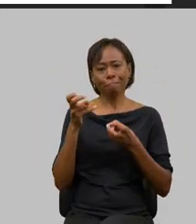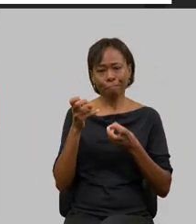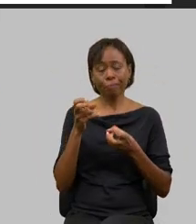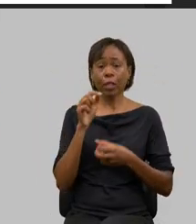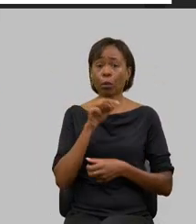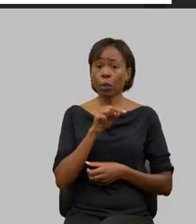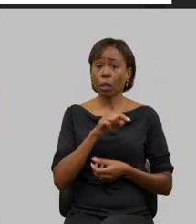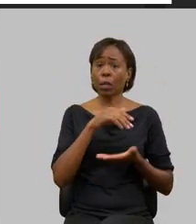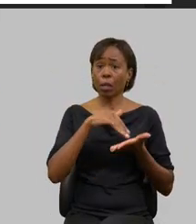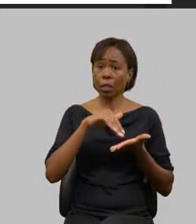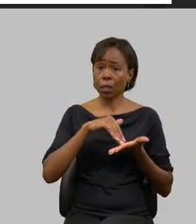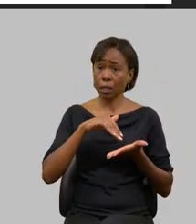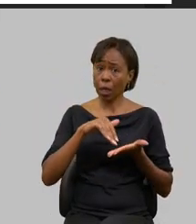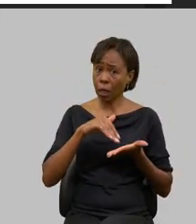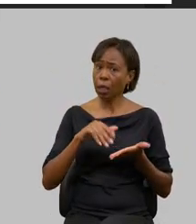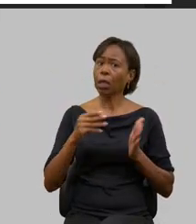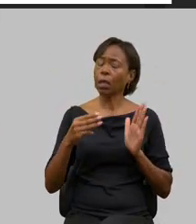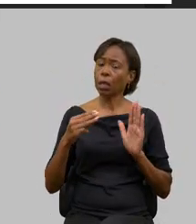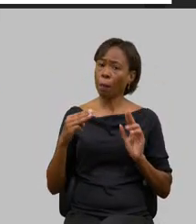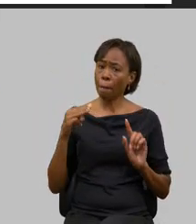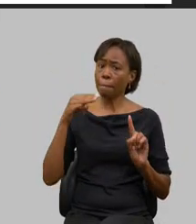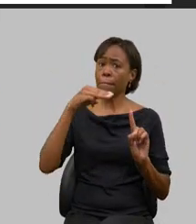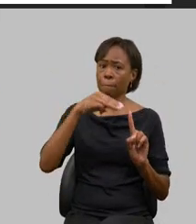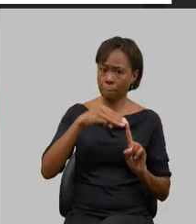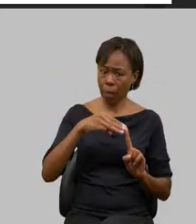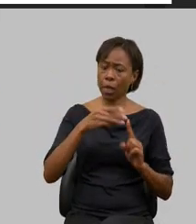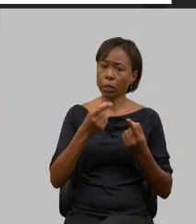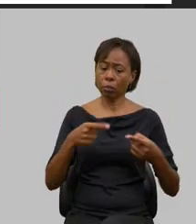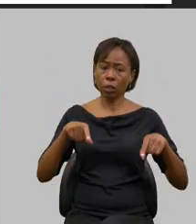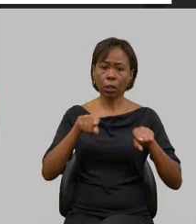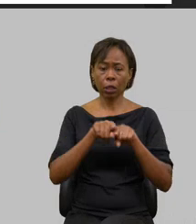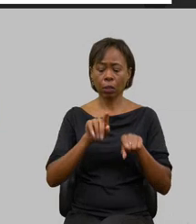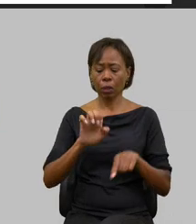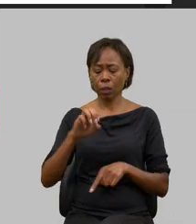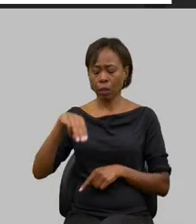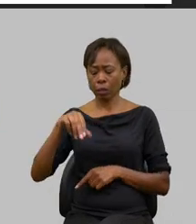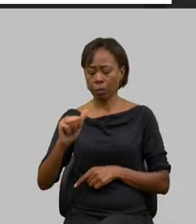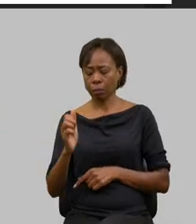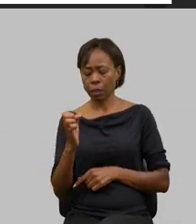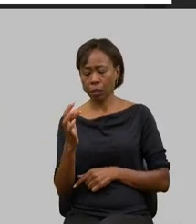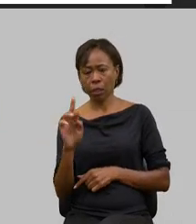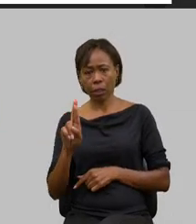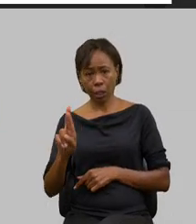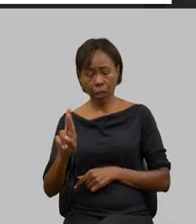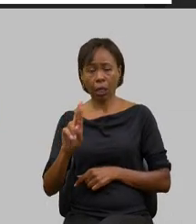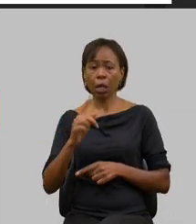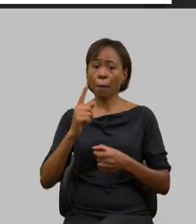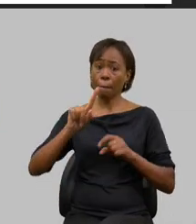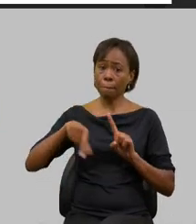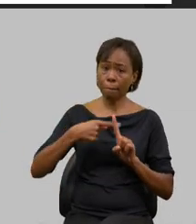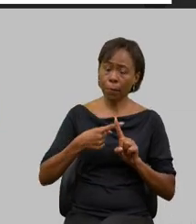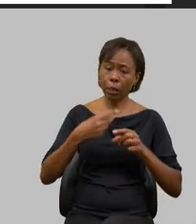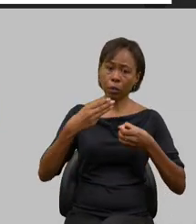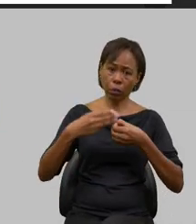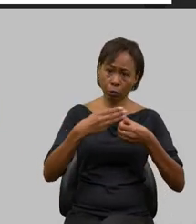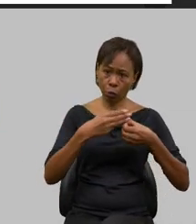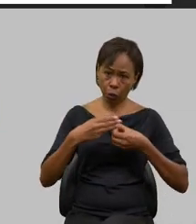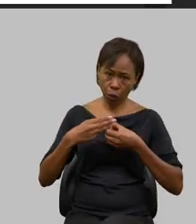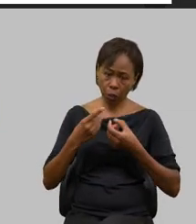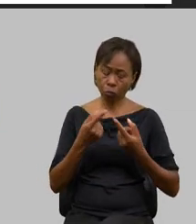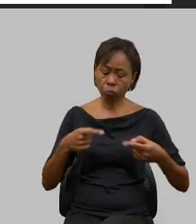tem uma meta e tem cumprido isso em parceria com a nossa EMATER com os municípios para poder cumprir